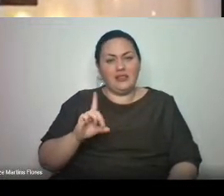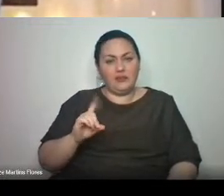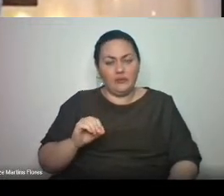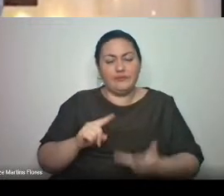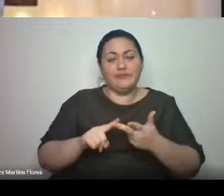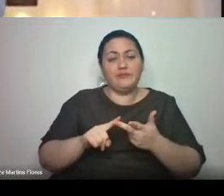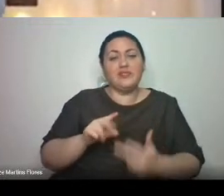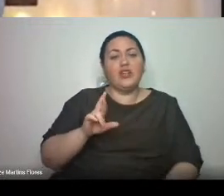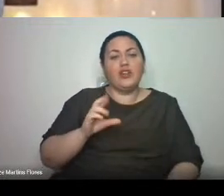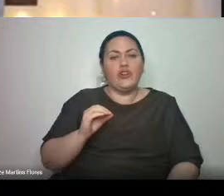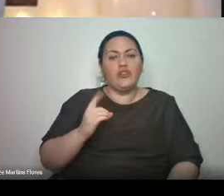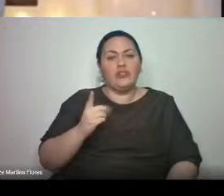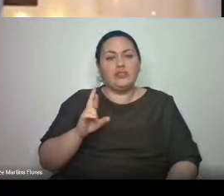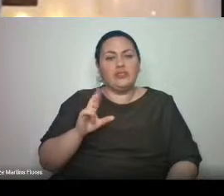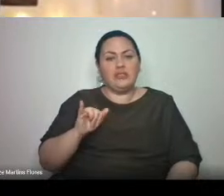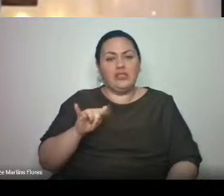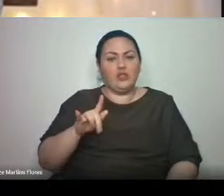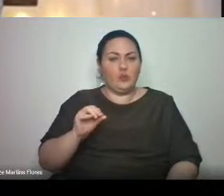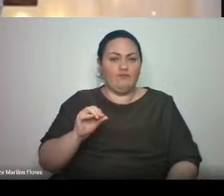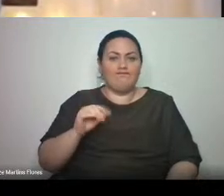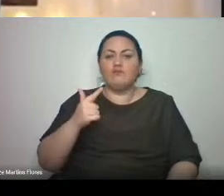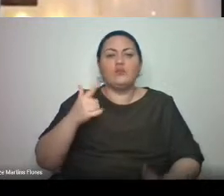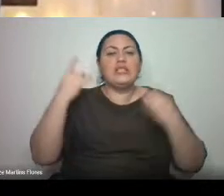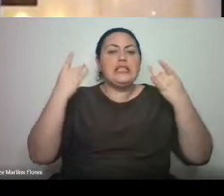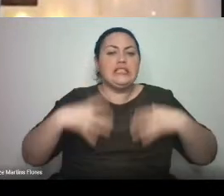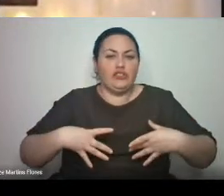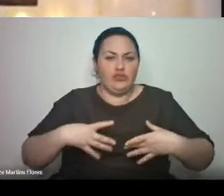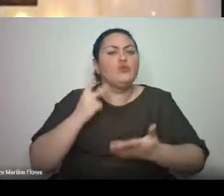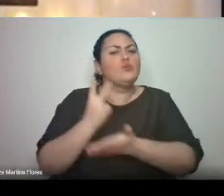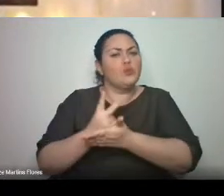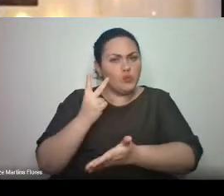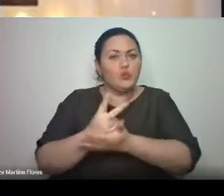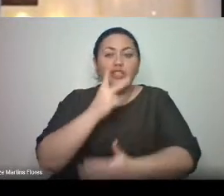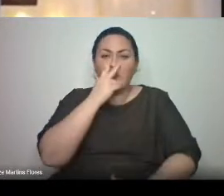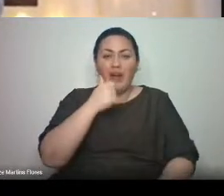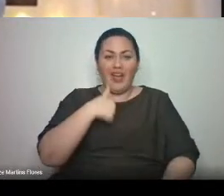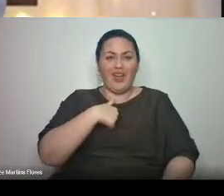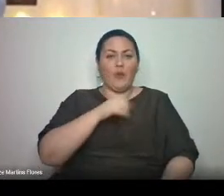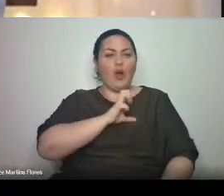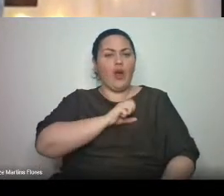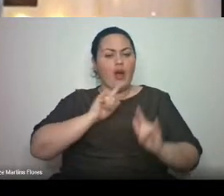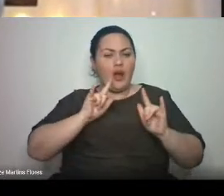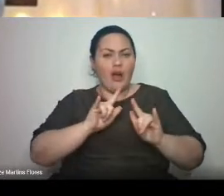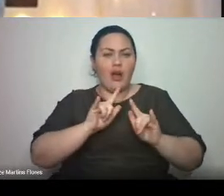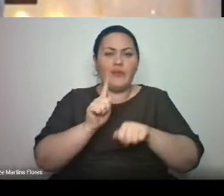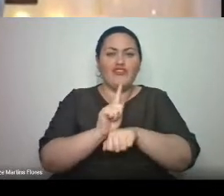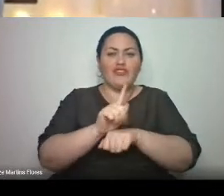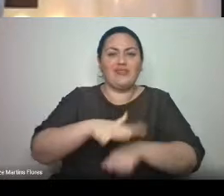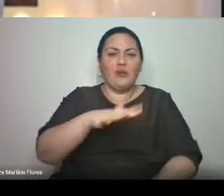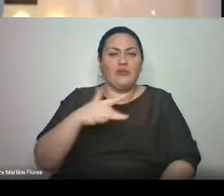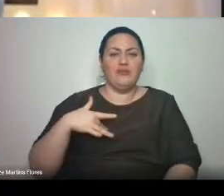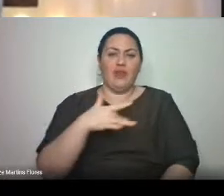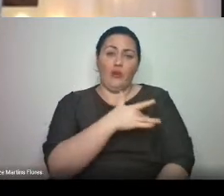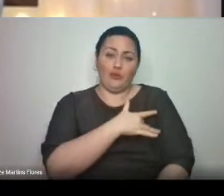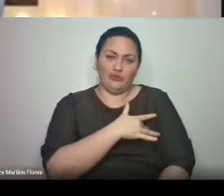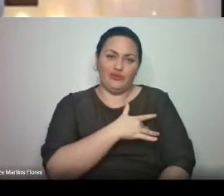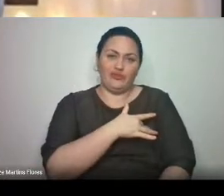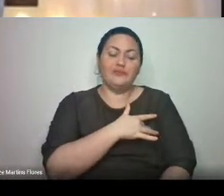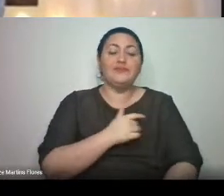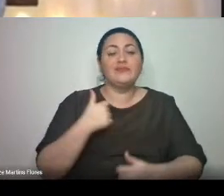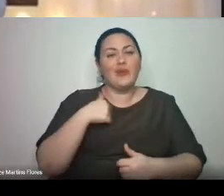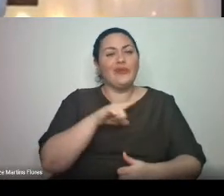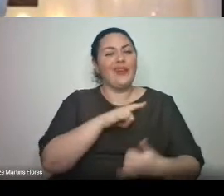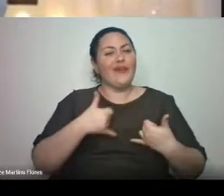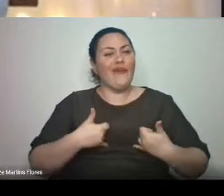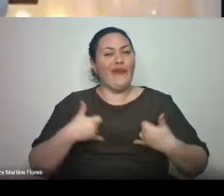termos persistido, por terem, assim como eu, se apaixonado pela gestão em saúde. Tenho orgulho de ter vocês agora como colegas de